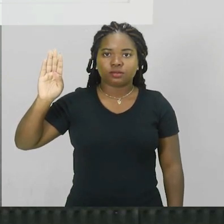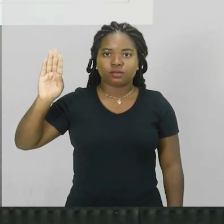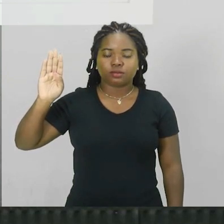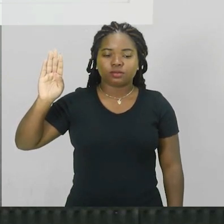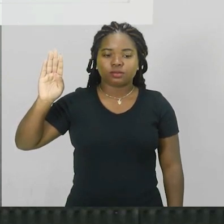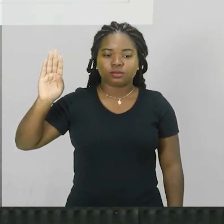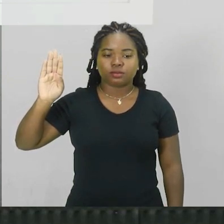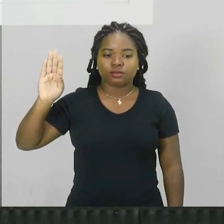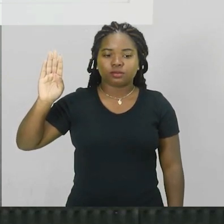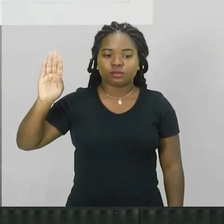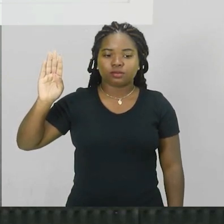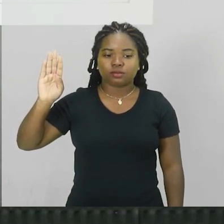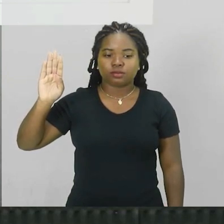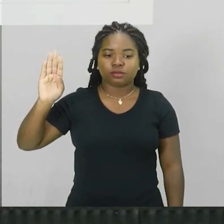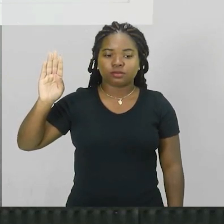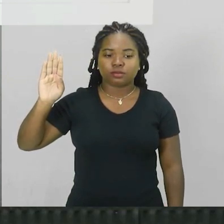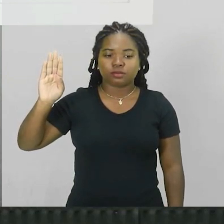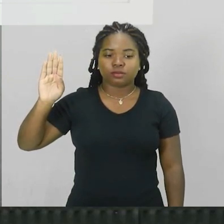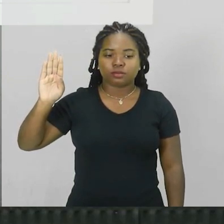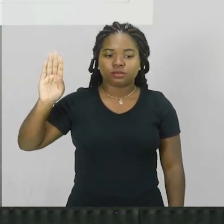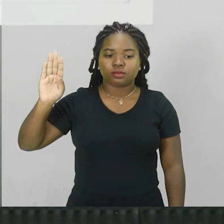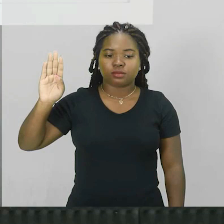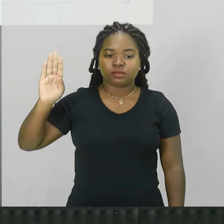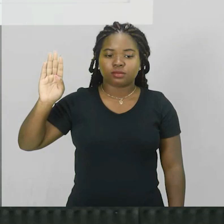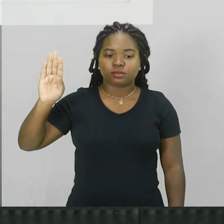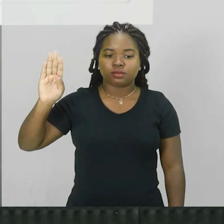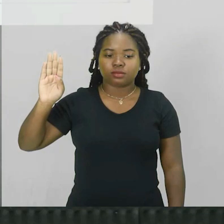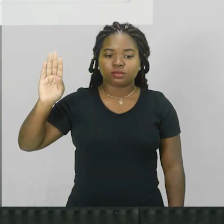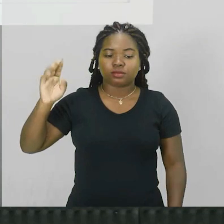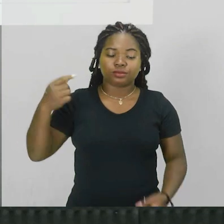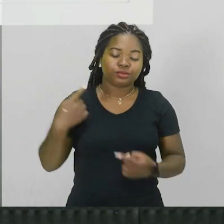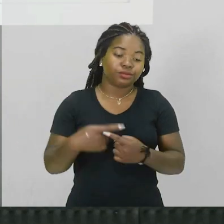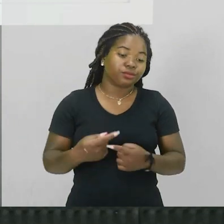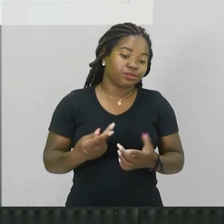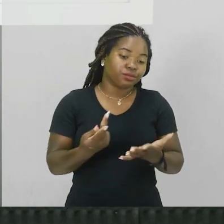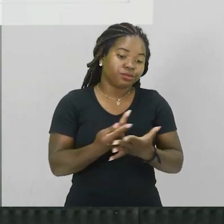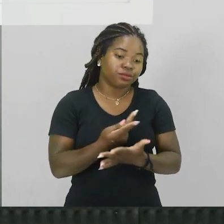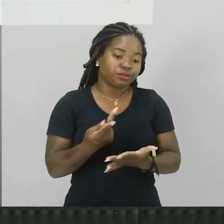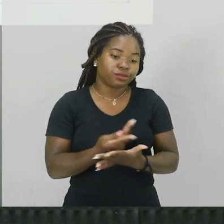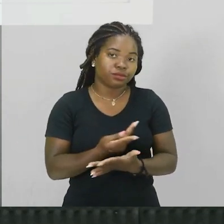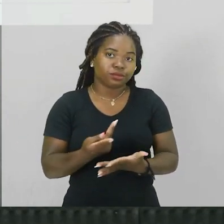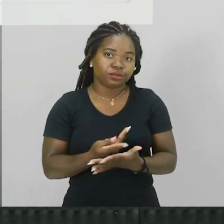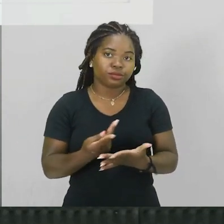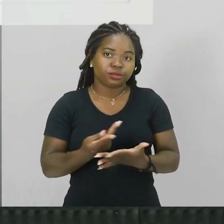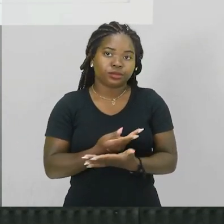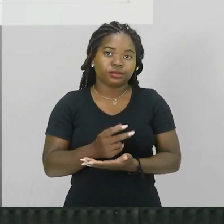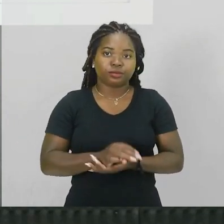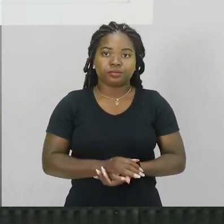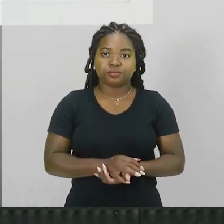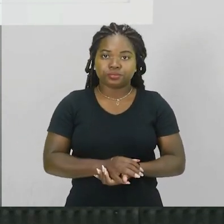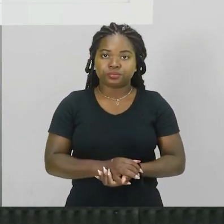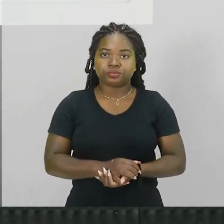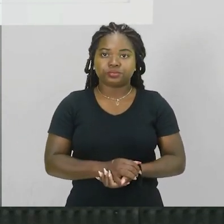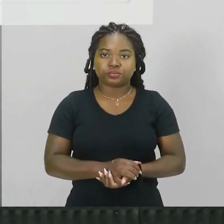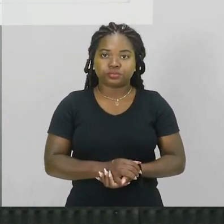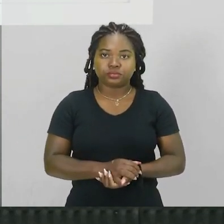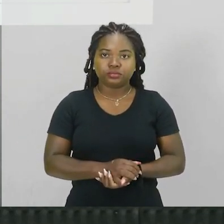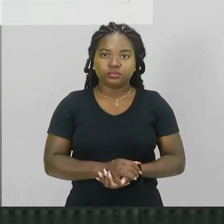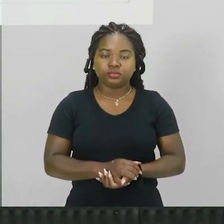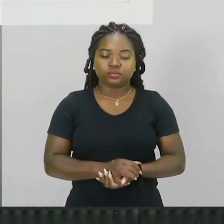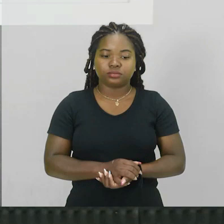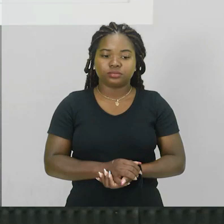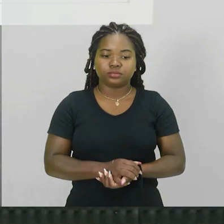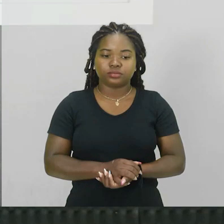difração luminosa né? também não né? então iria ter o fenômeno da